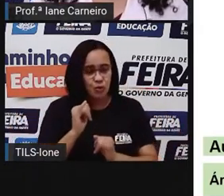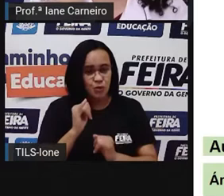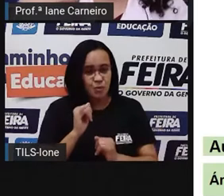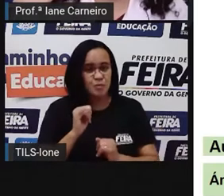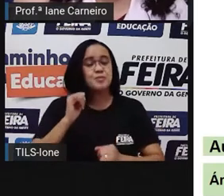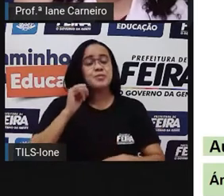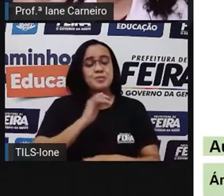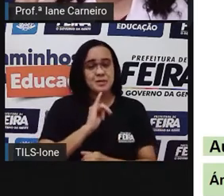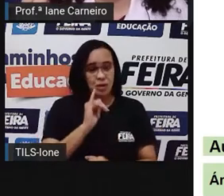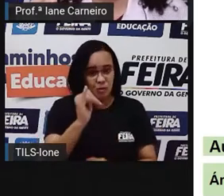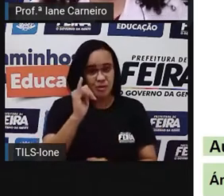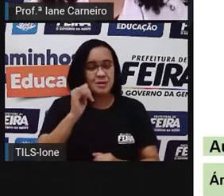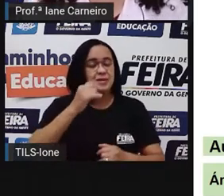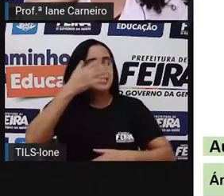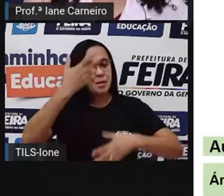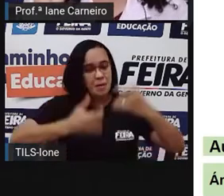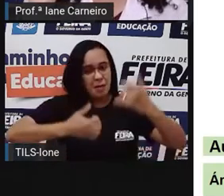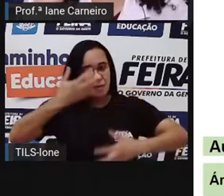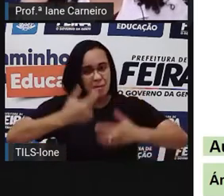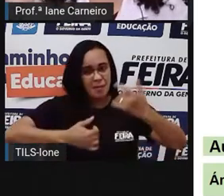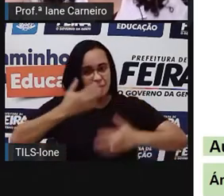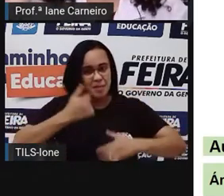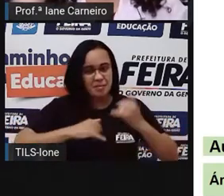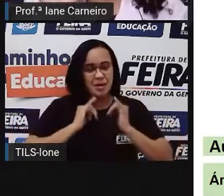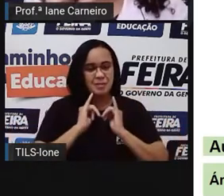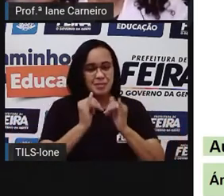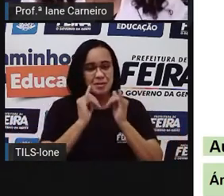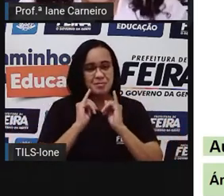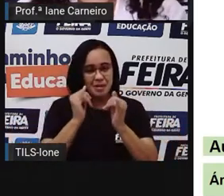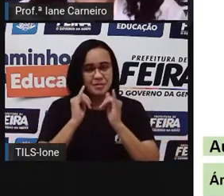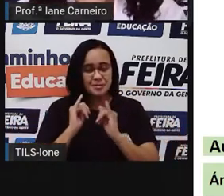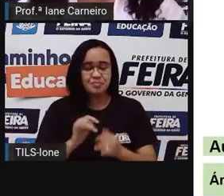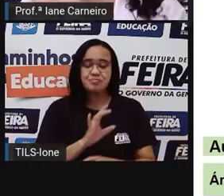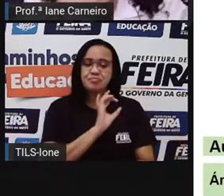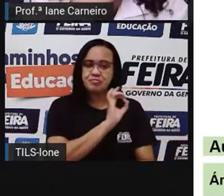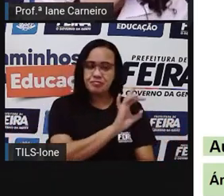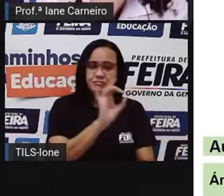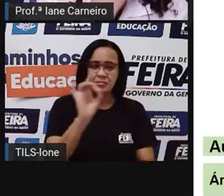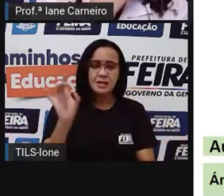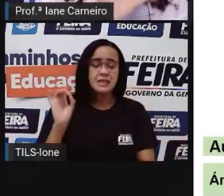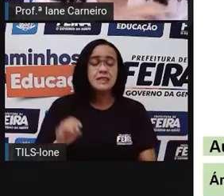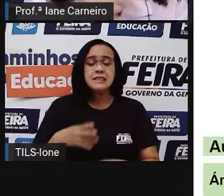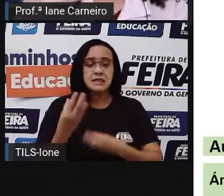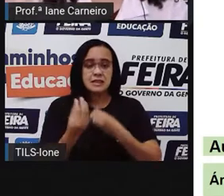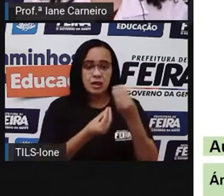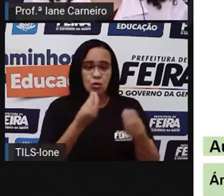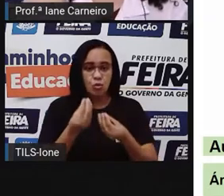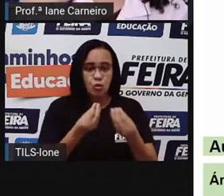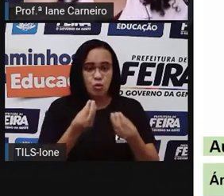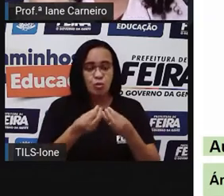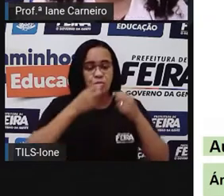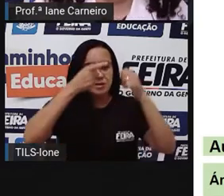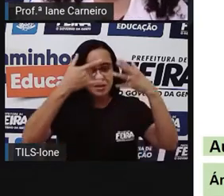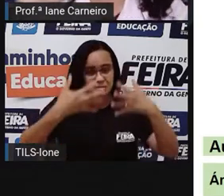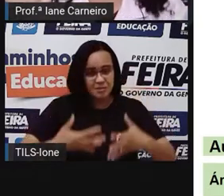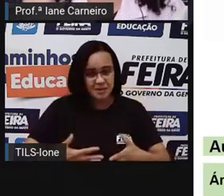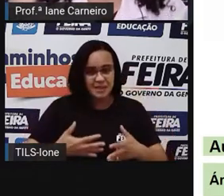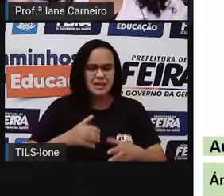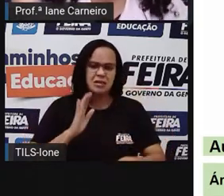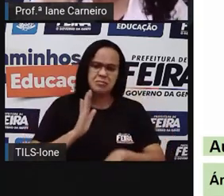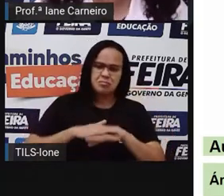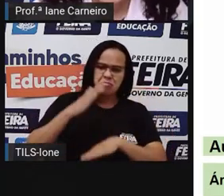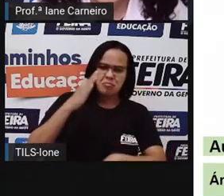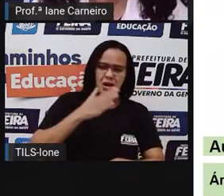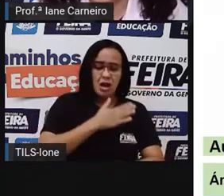Então, a PRO vai apresentar para vocês um pouquinho de cada lenda, e aquela que você mais gostou, aquela que você